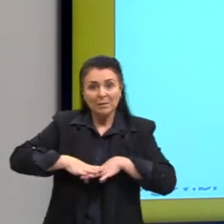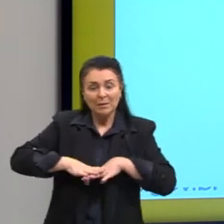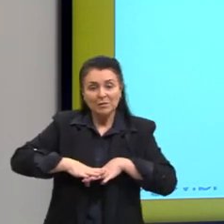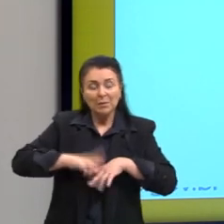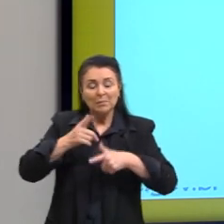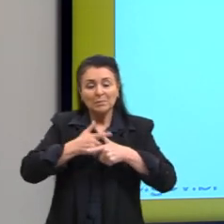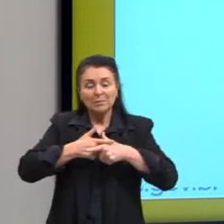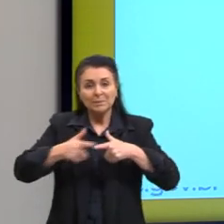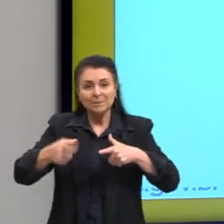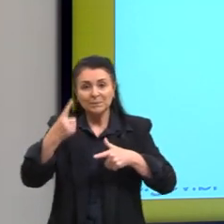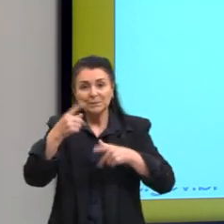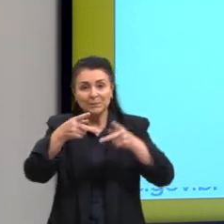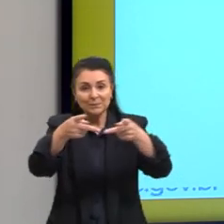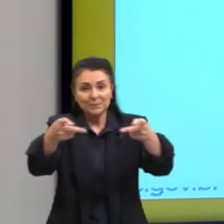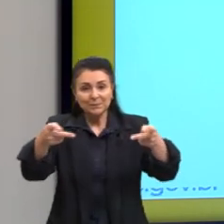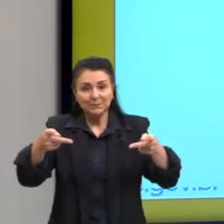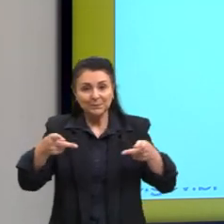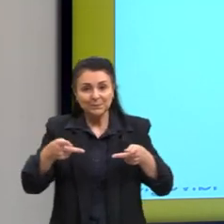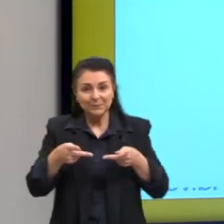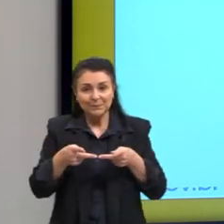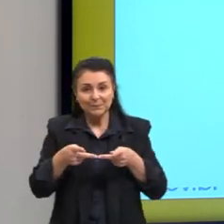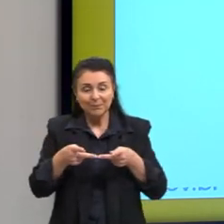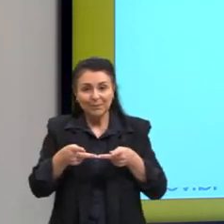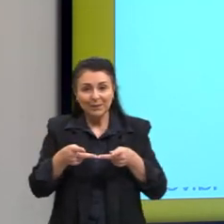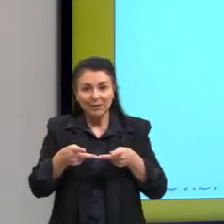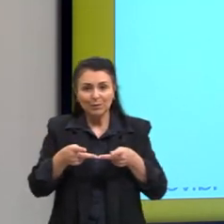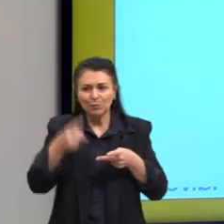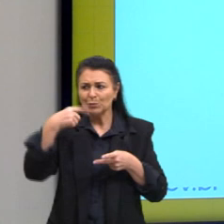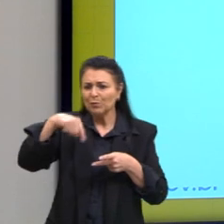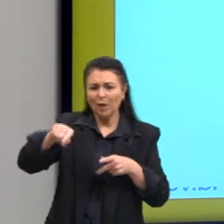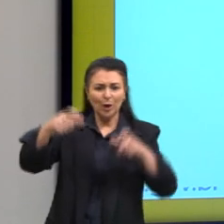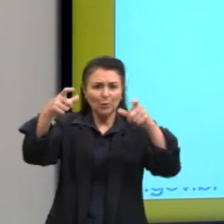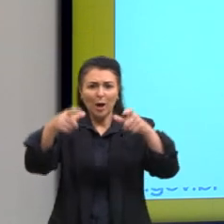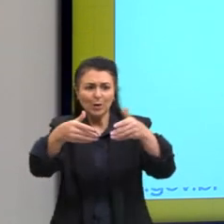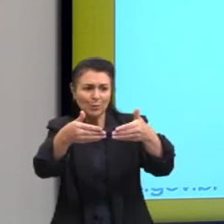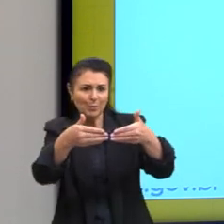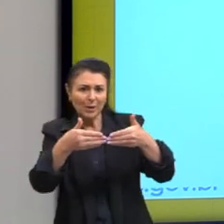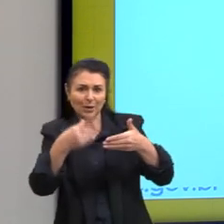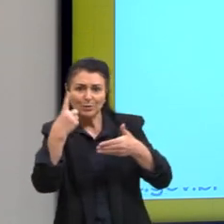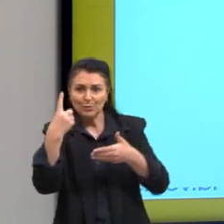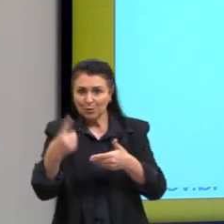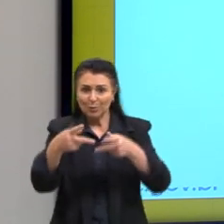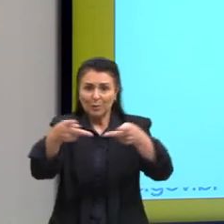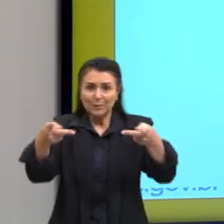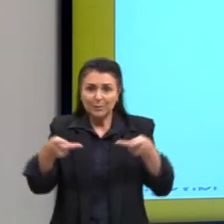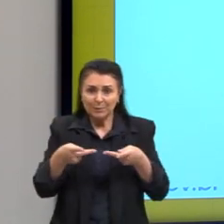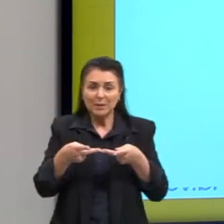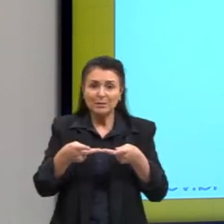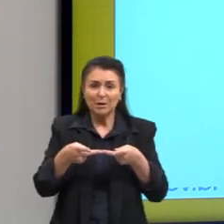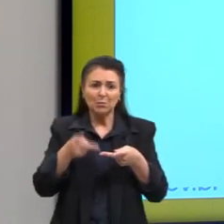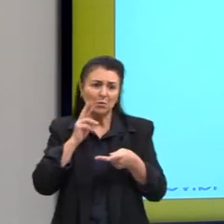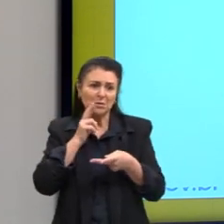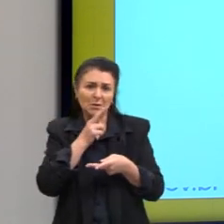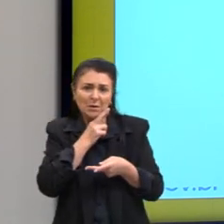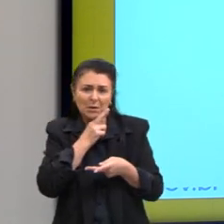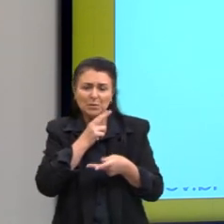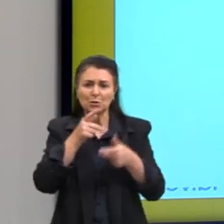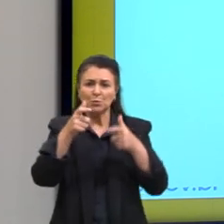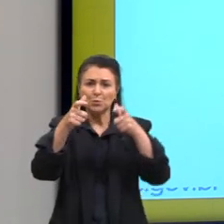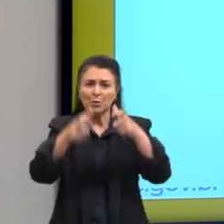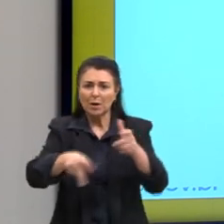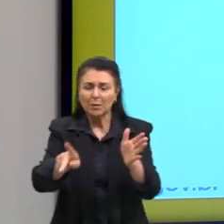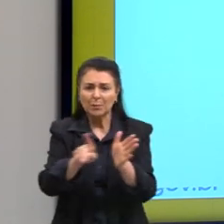dessa pizza, quando a gente vai em um restaurante, enfim, vai em uma pizzaria e